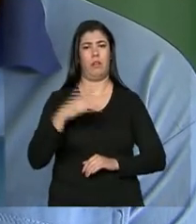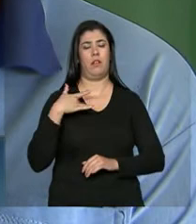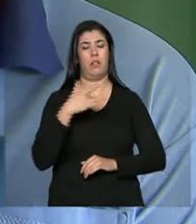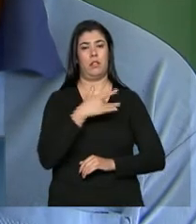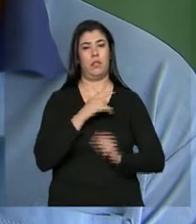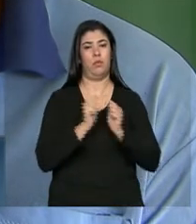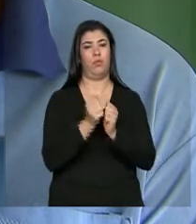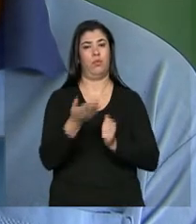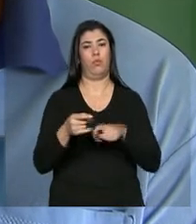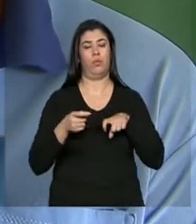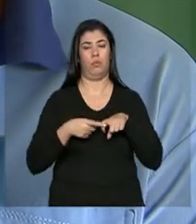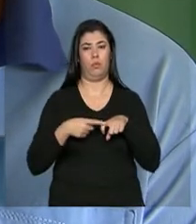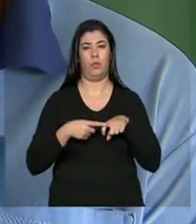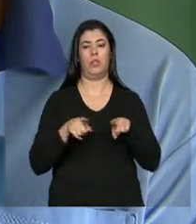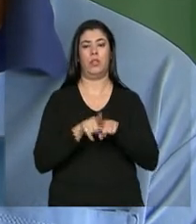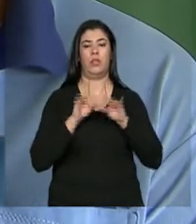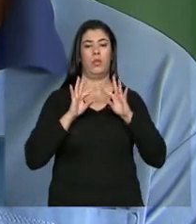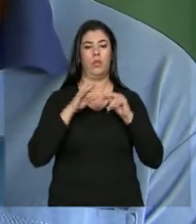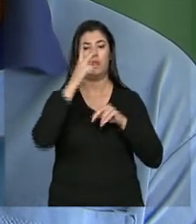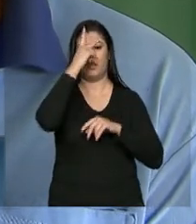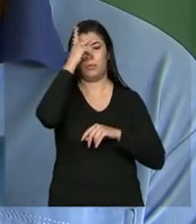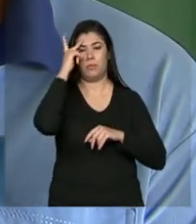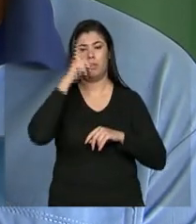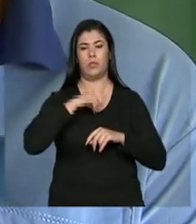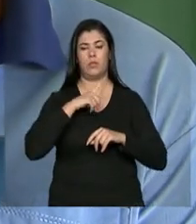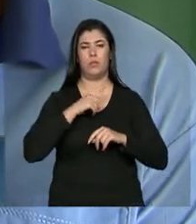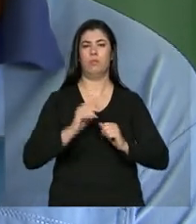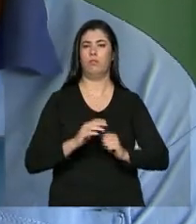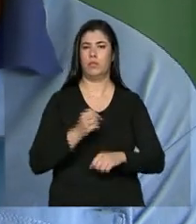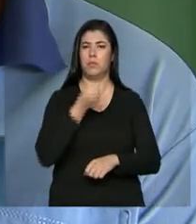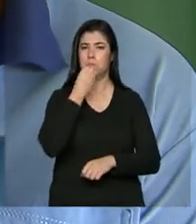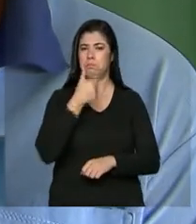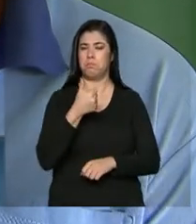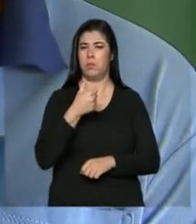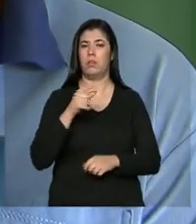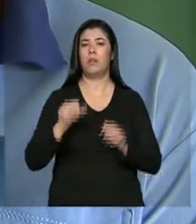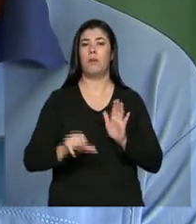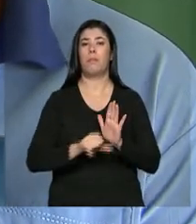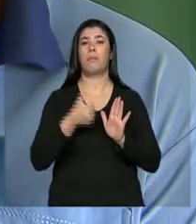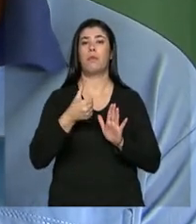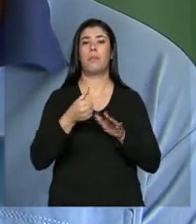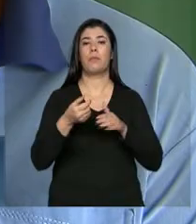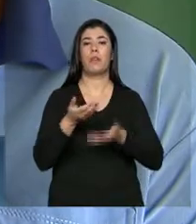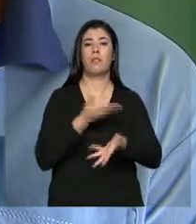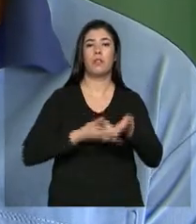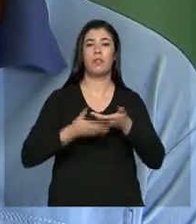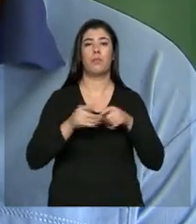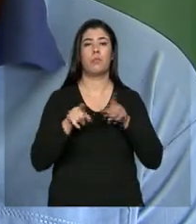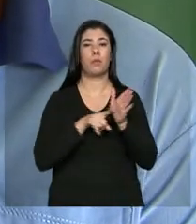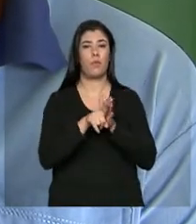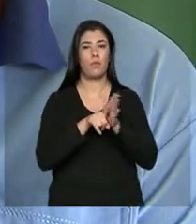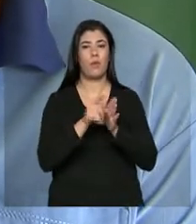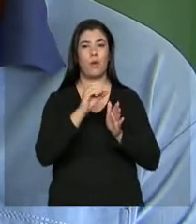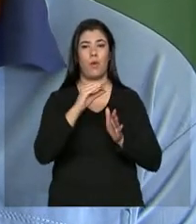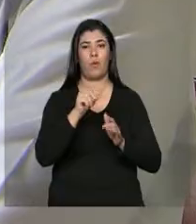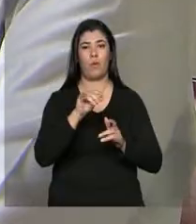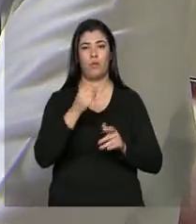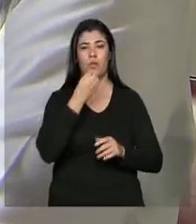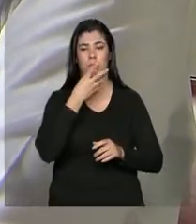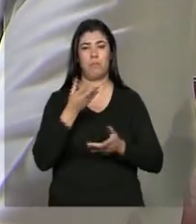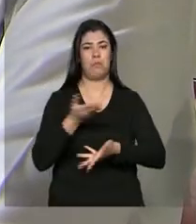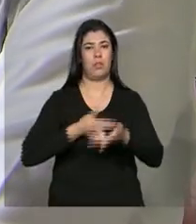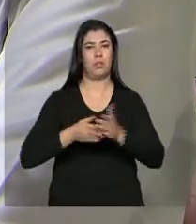os médicos, e todos satisfatórios. Tive a minha primeira consulta, fui bem atendido e bem satisfatório.